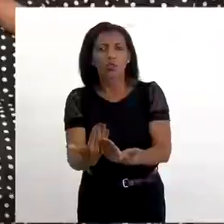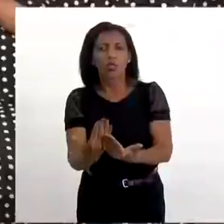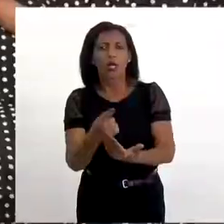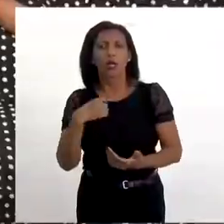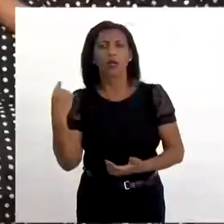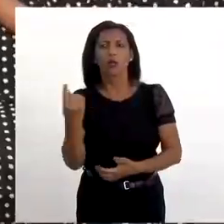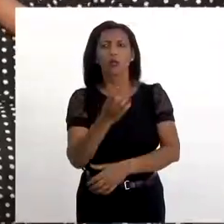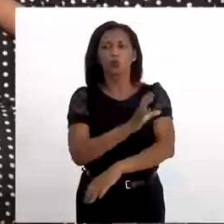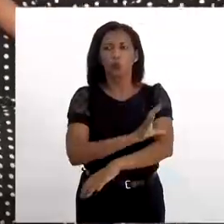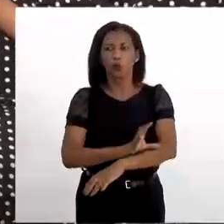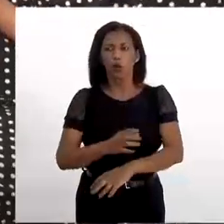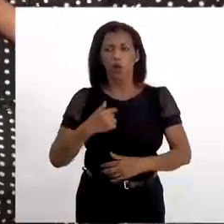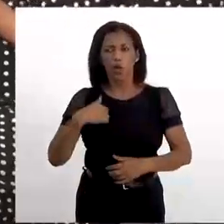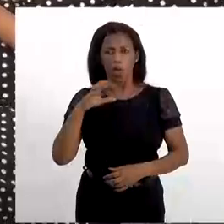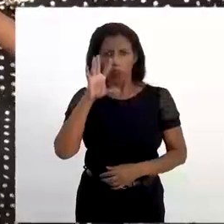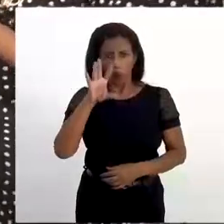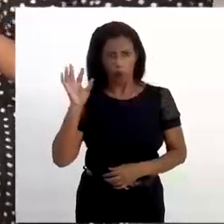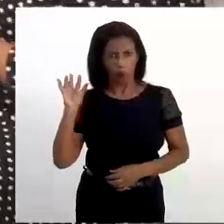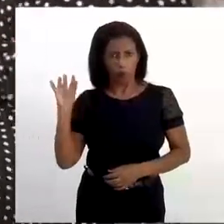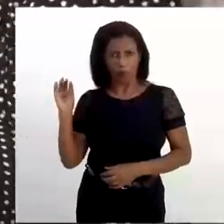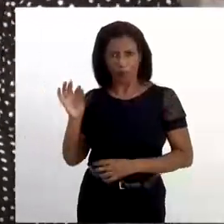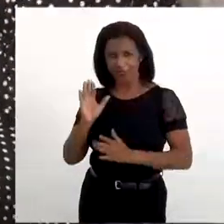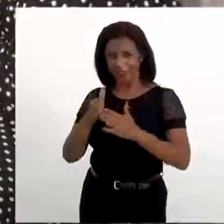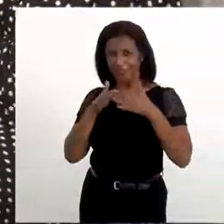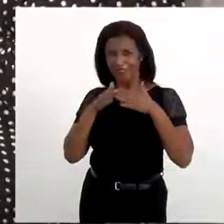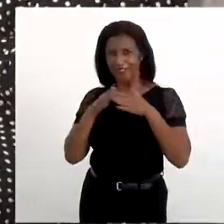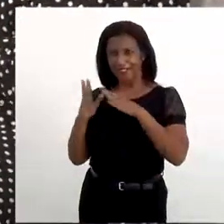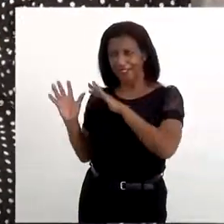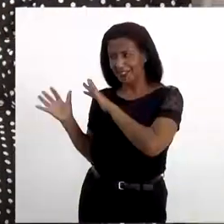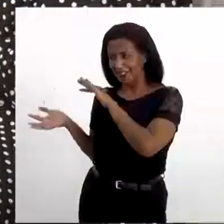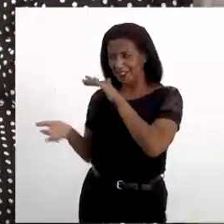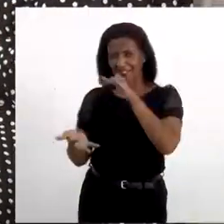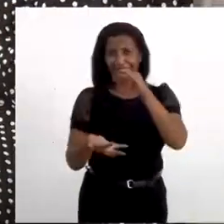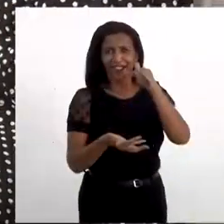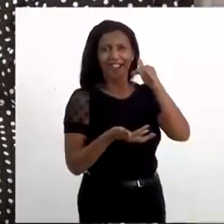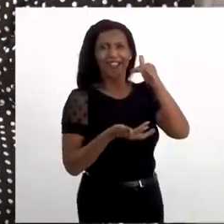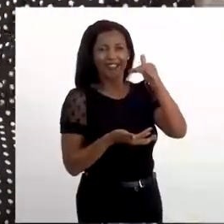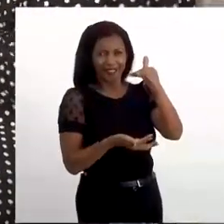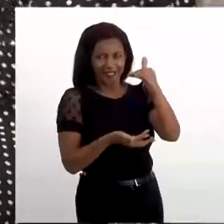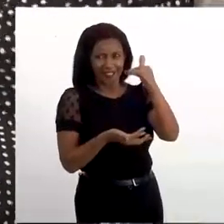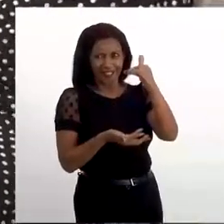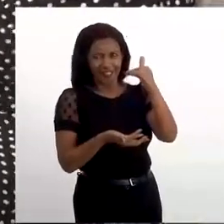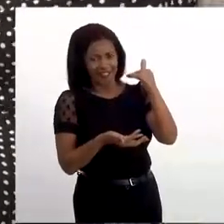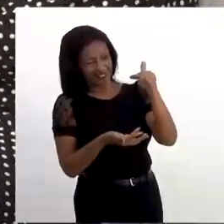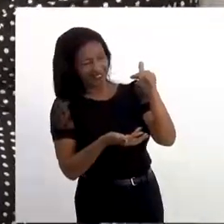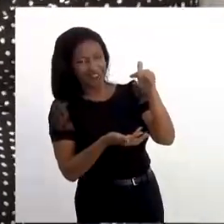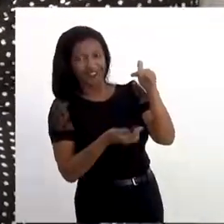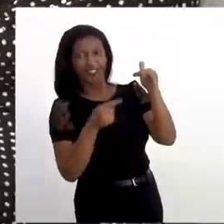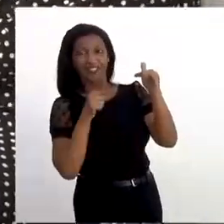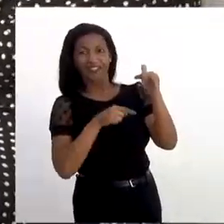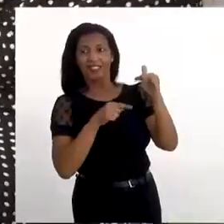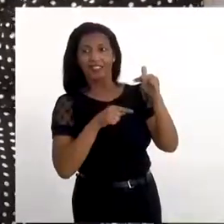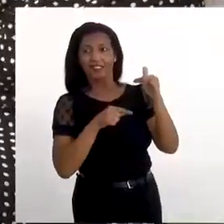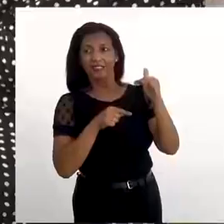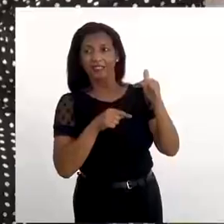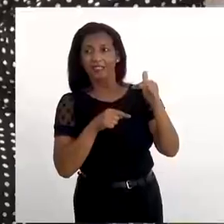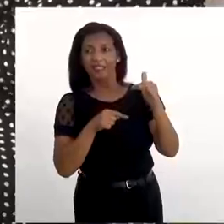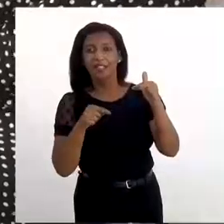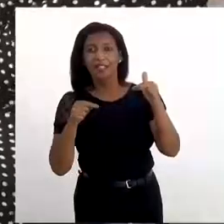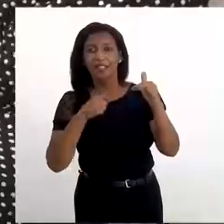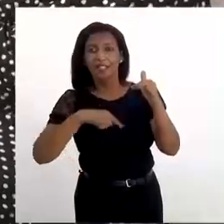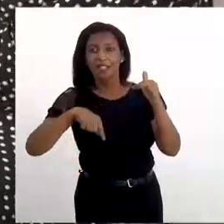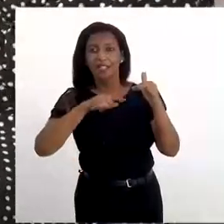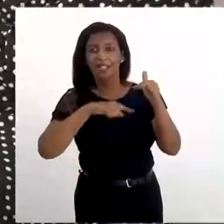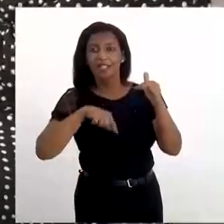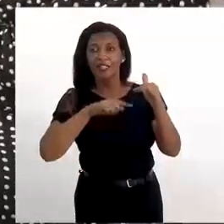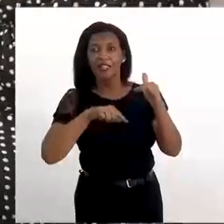nossa parte cultural. Eu posso? Pode. Dá licença. Vou botar no lugar e como Deixa eu deixar bem claro pra vocês. Isso aqui é enfeite,